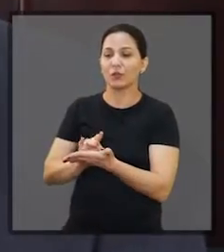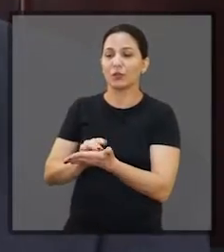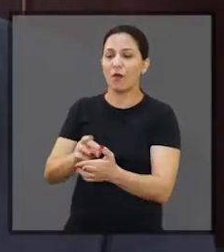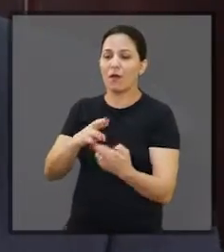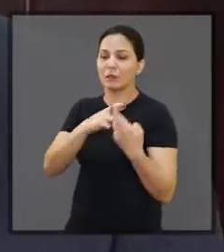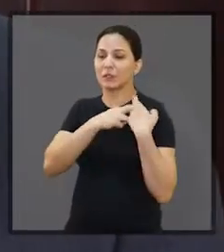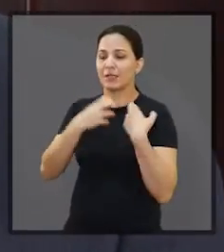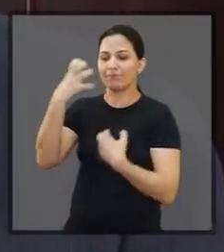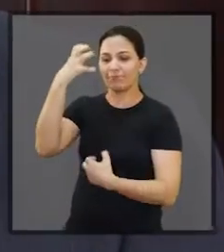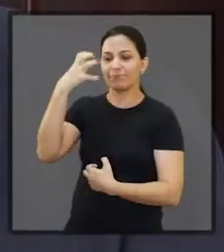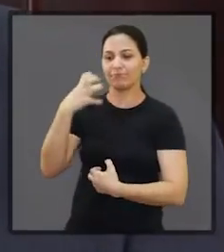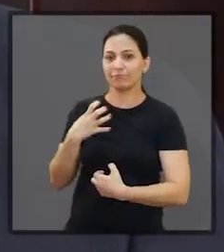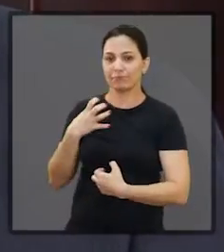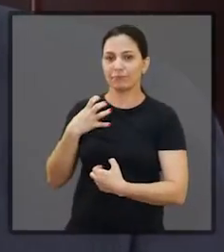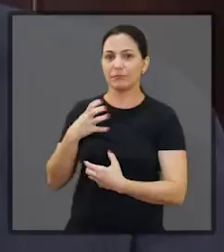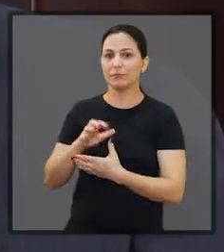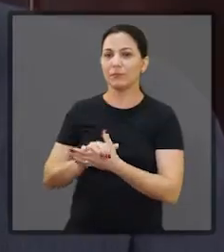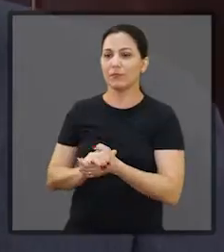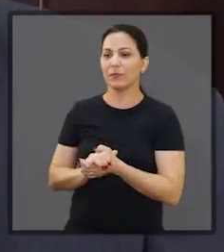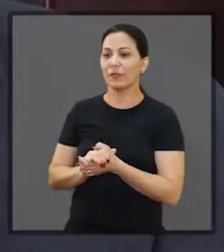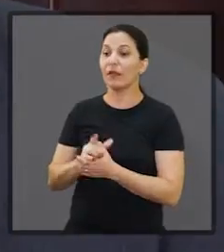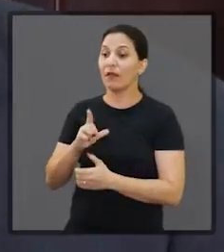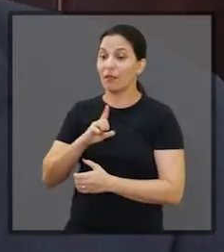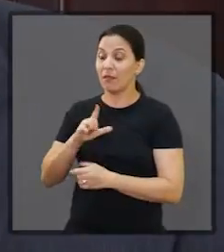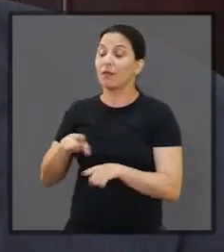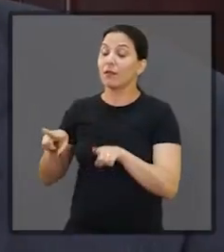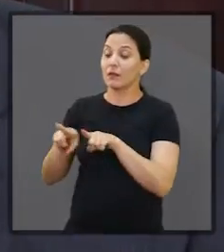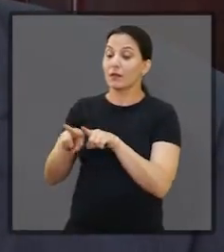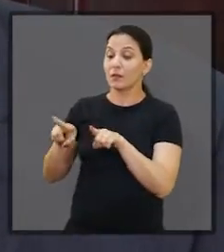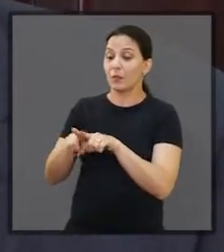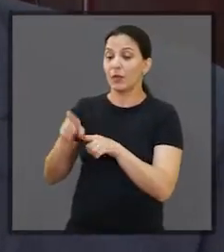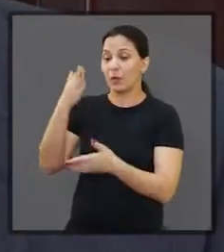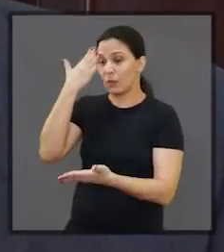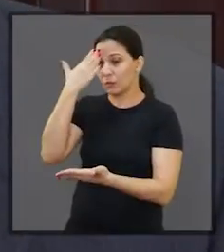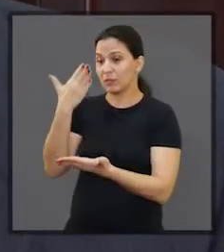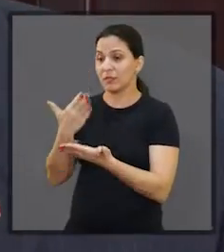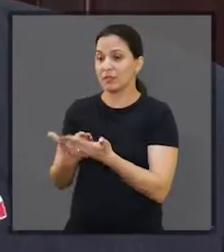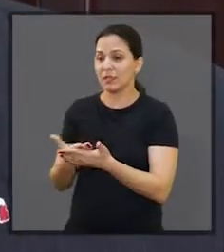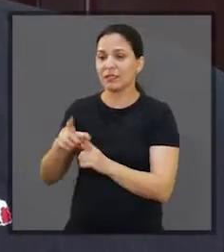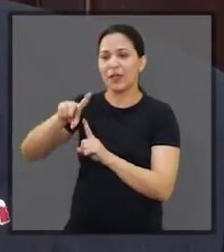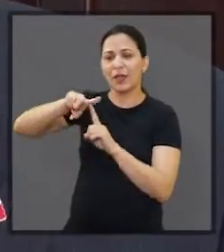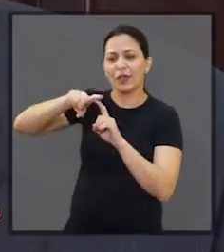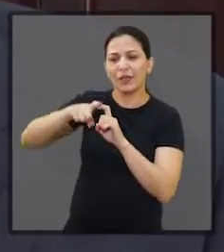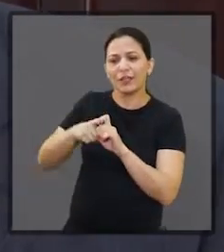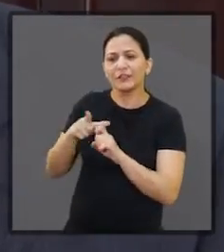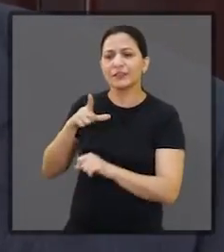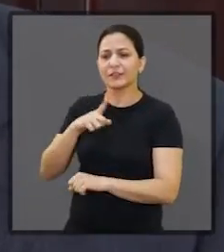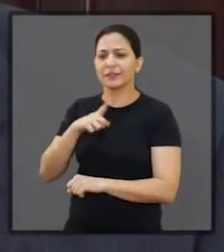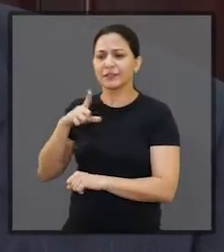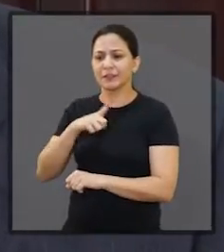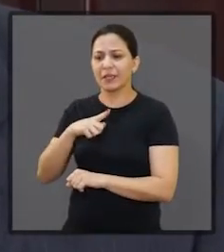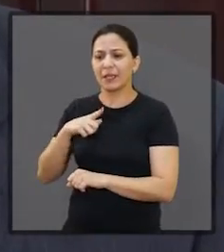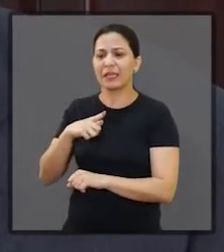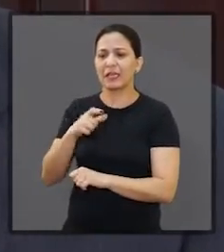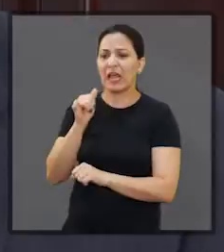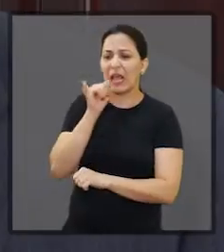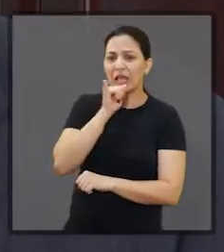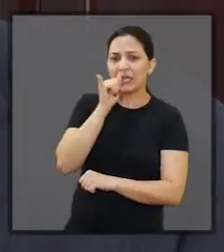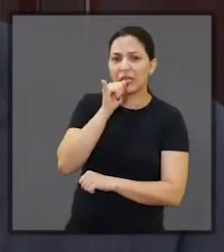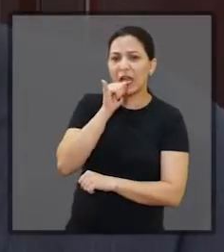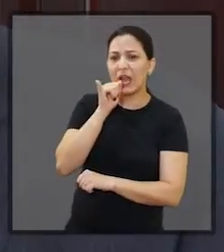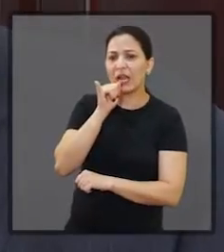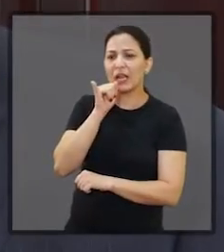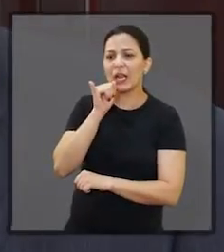bastante consequente e séria. Além do que existe, é certamente que existem crises, nós enfrentamos crises, a Itália